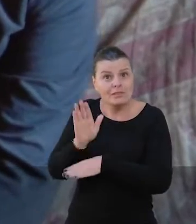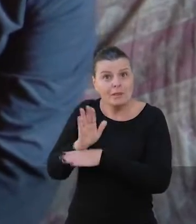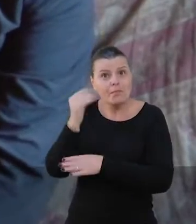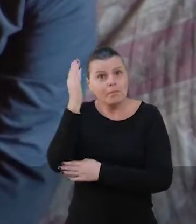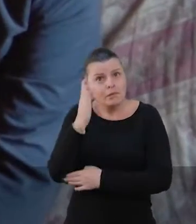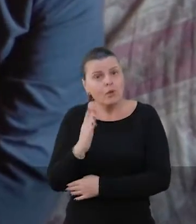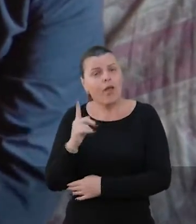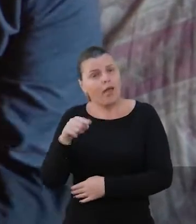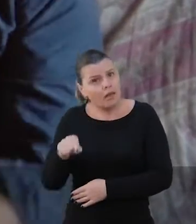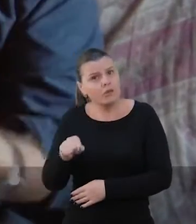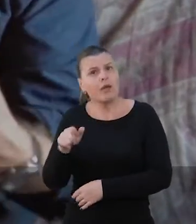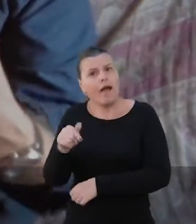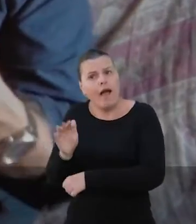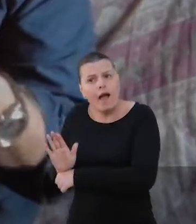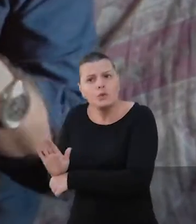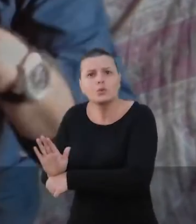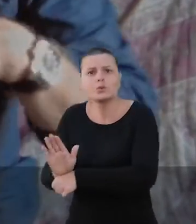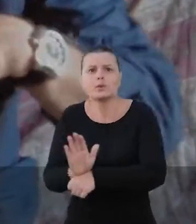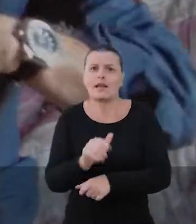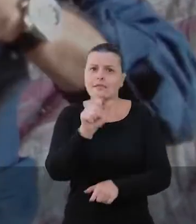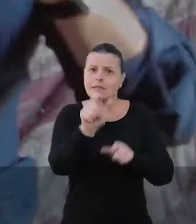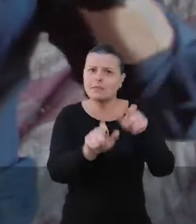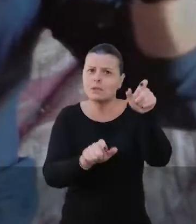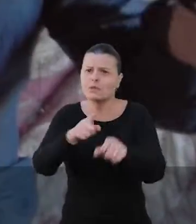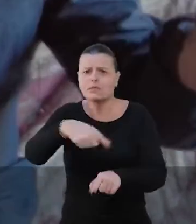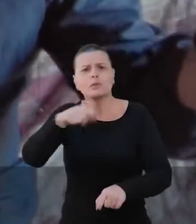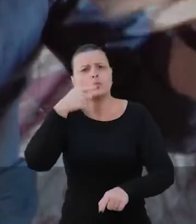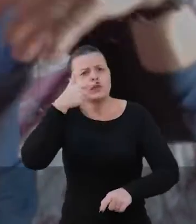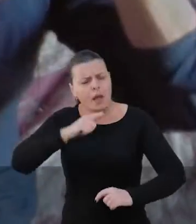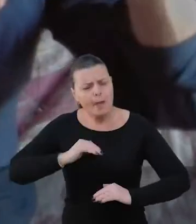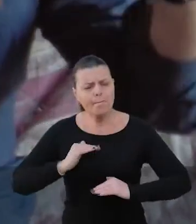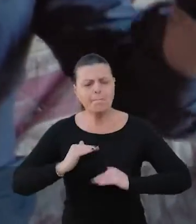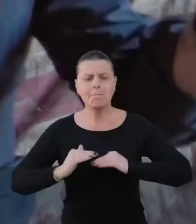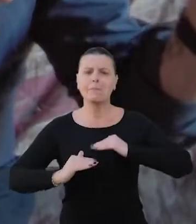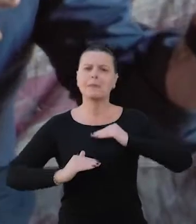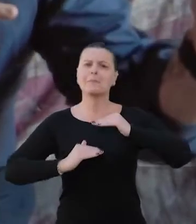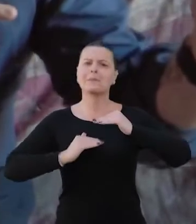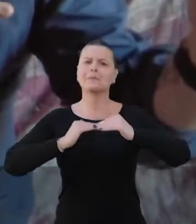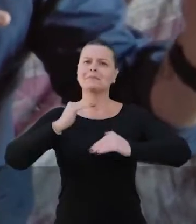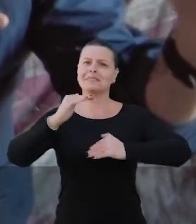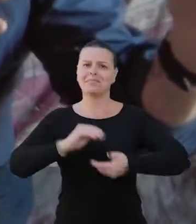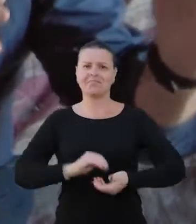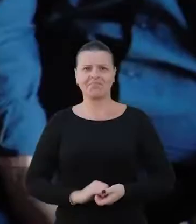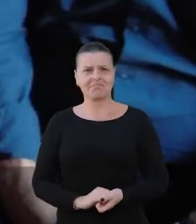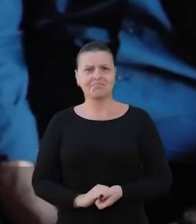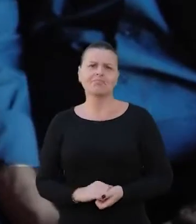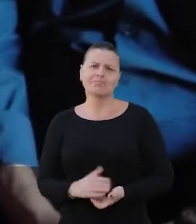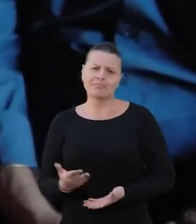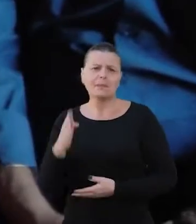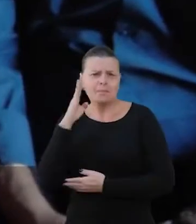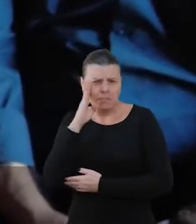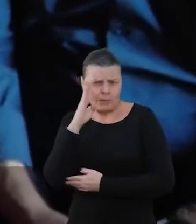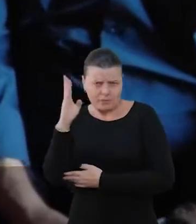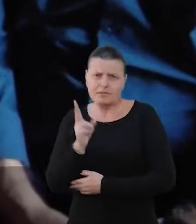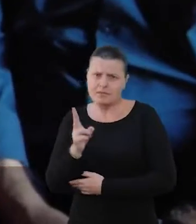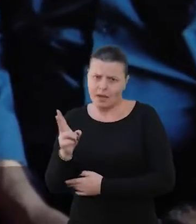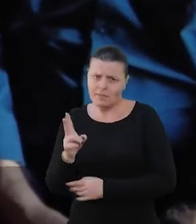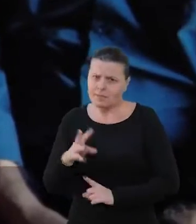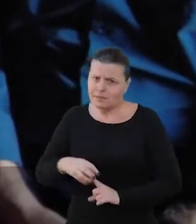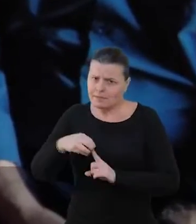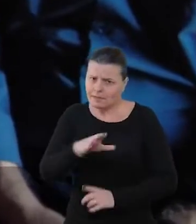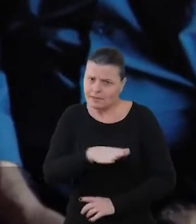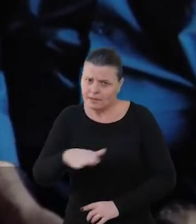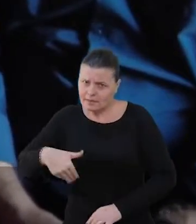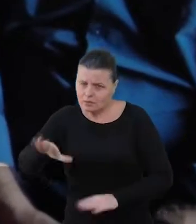Brasil é essa, né? Ele poder ajudar as pessoas a poderem crescer, a poder se desenvolver. Eu priorizo sempre das